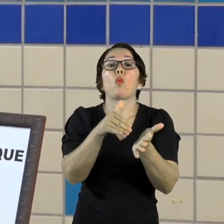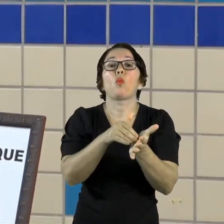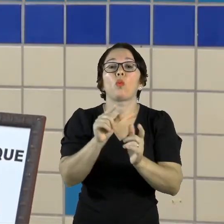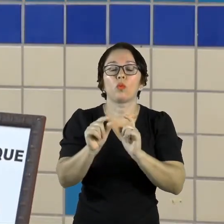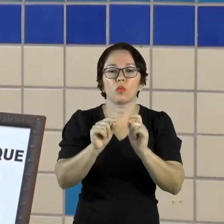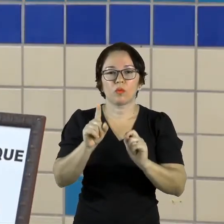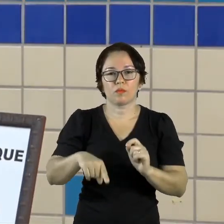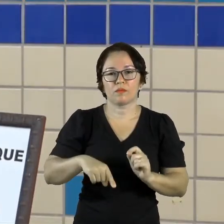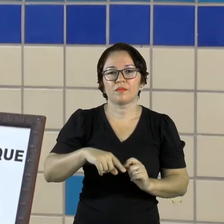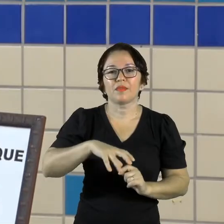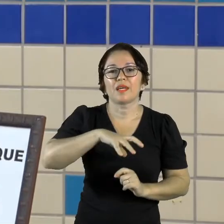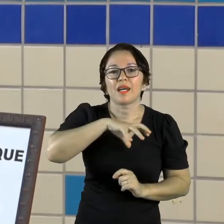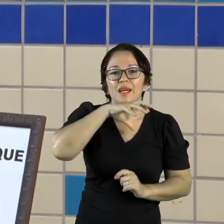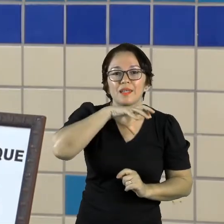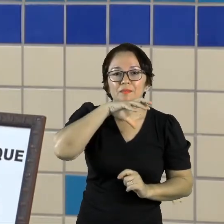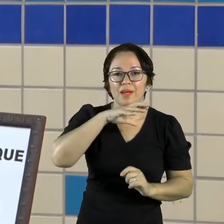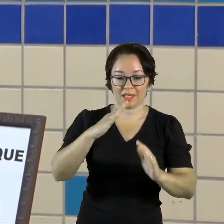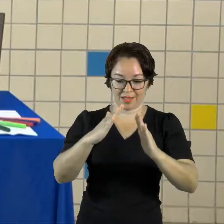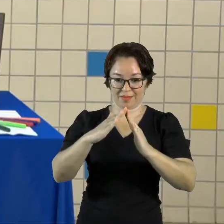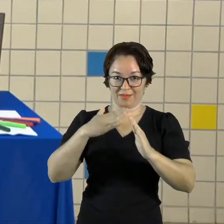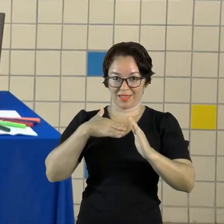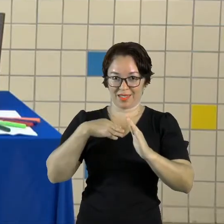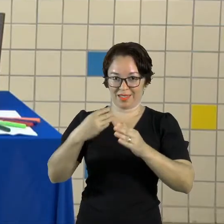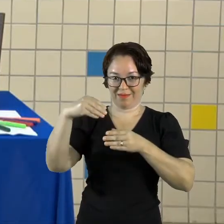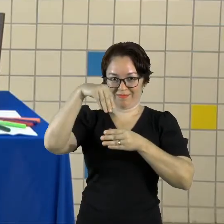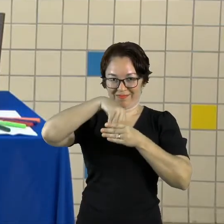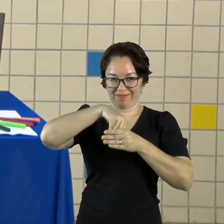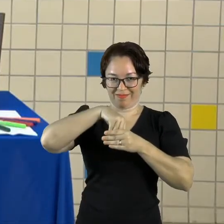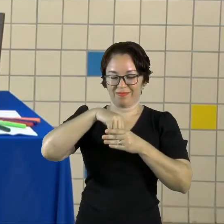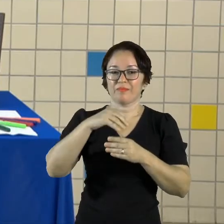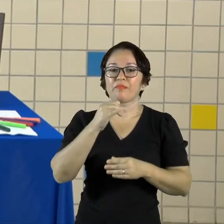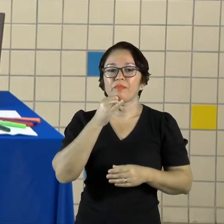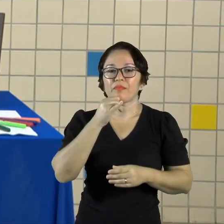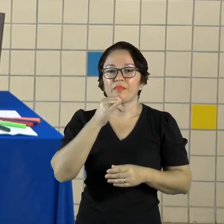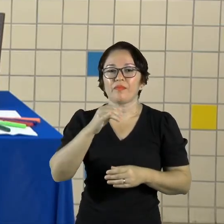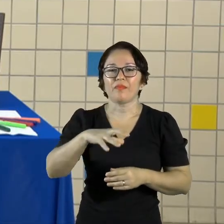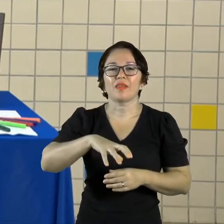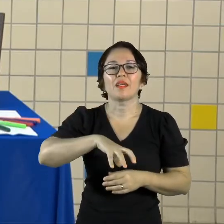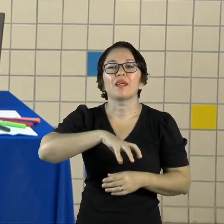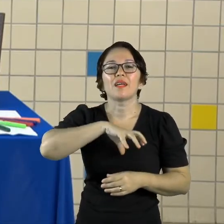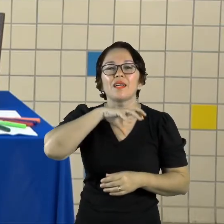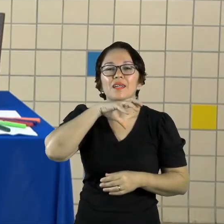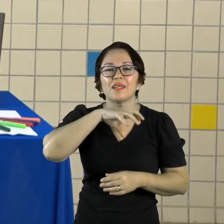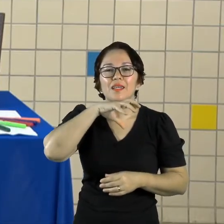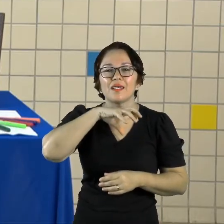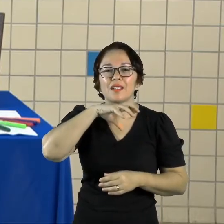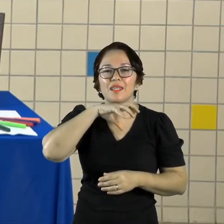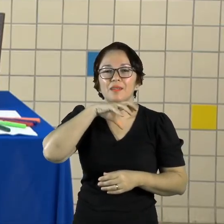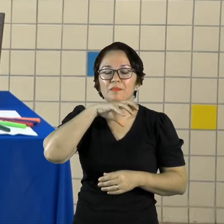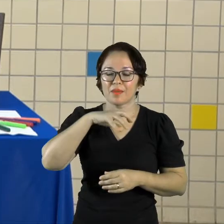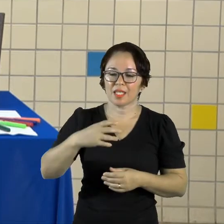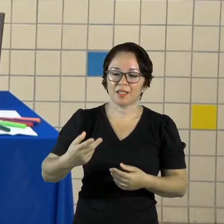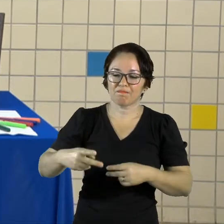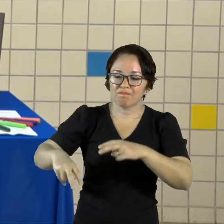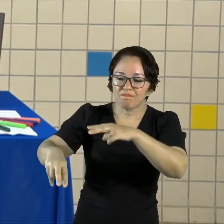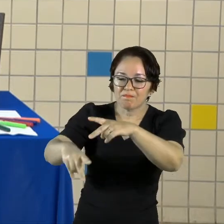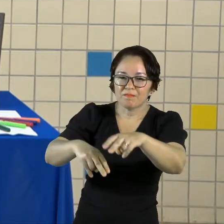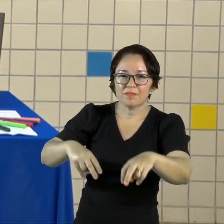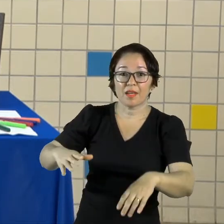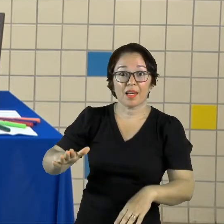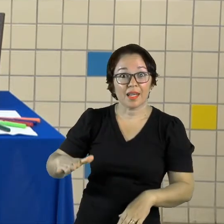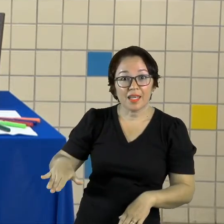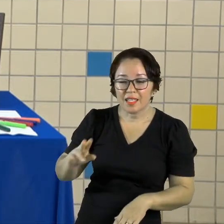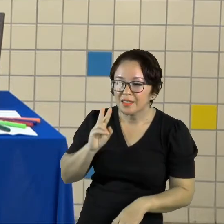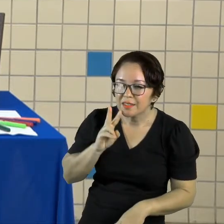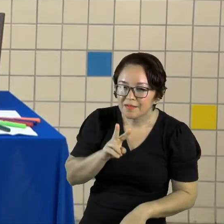os animais que moram na minha casa A vida dos animais trazem um certo fascínio para a criançada, não é mesmo? Que